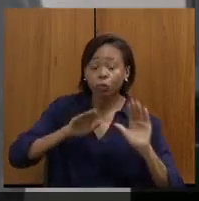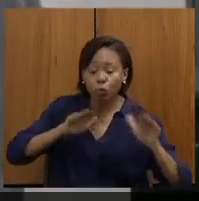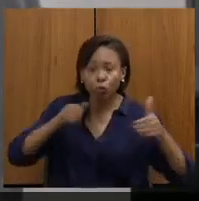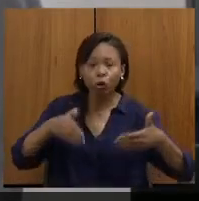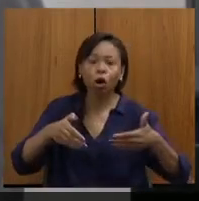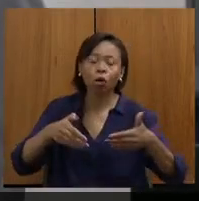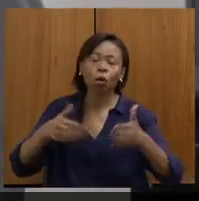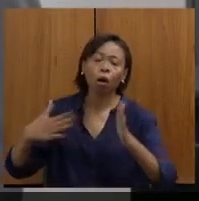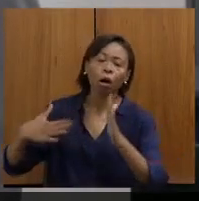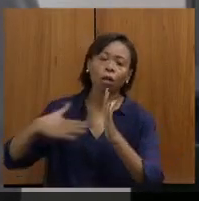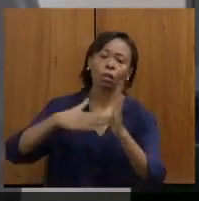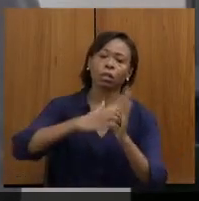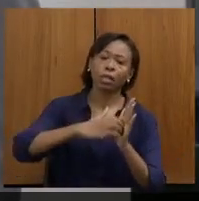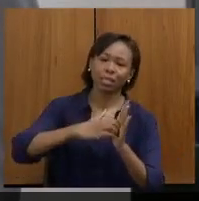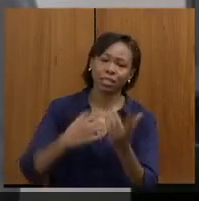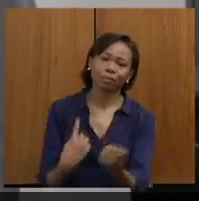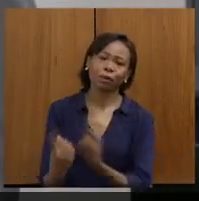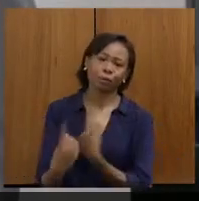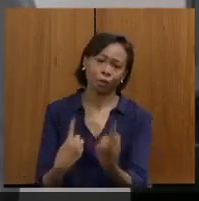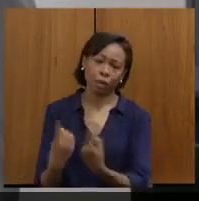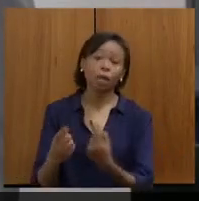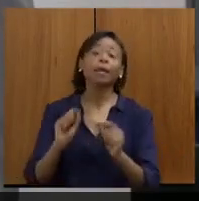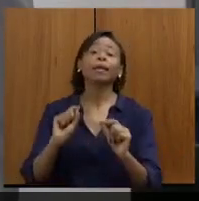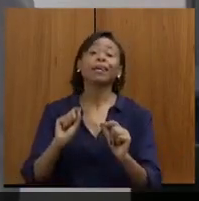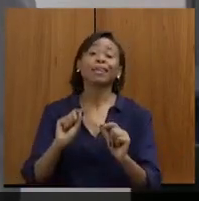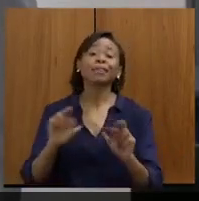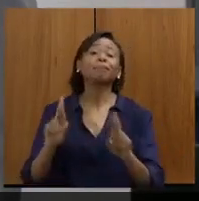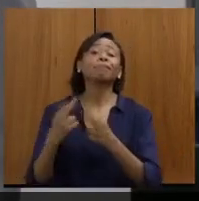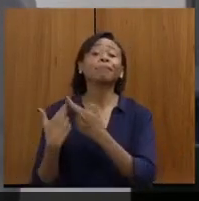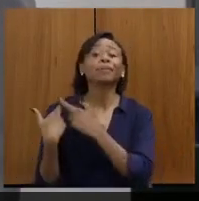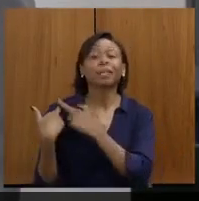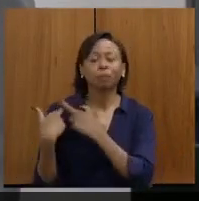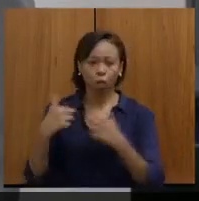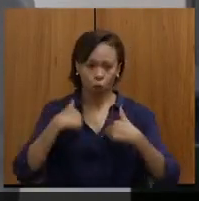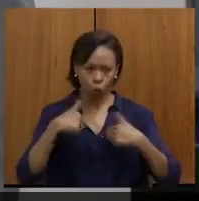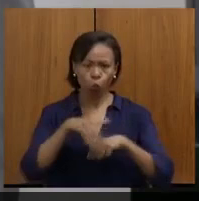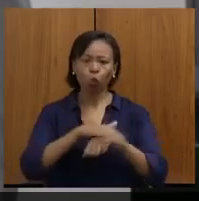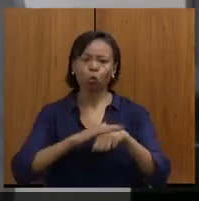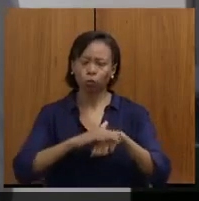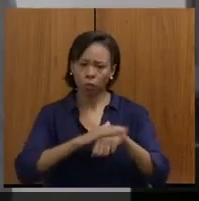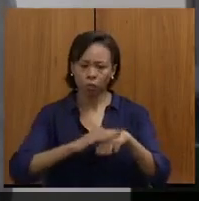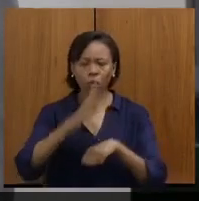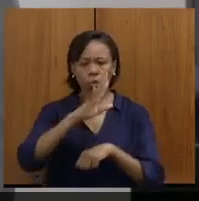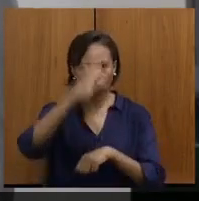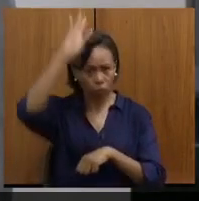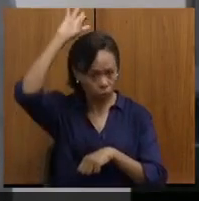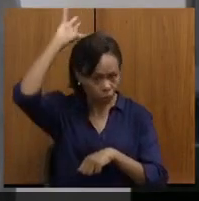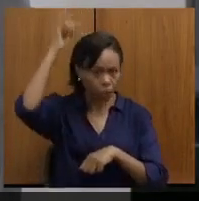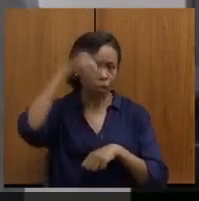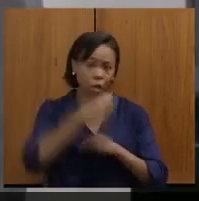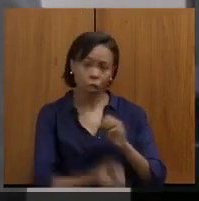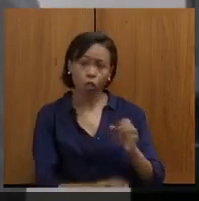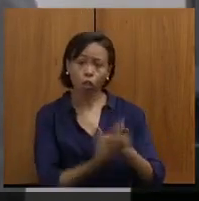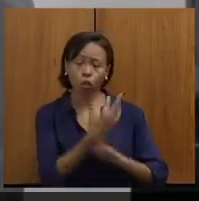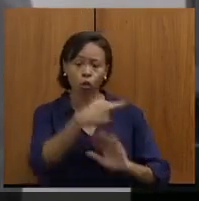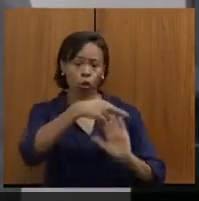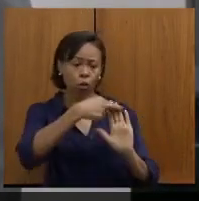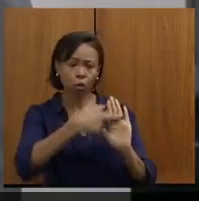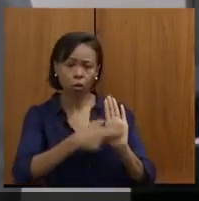quem vai pagar essa conta, não é? Eu já conversei com os bombeiros, eles criaram um protocolo na Academia de Bombeiros